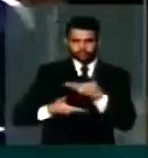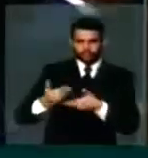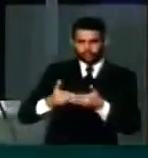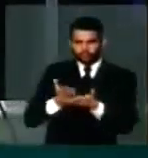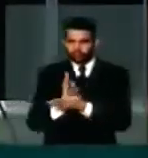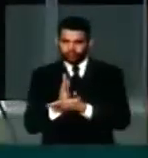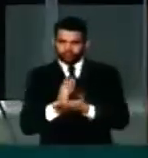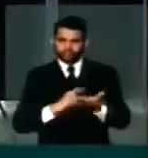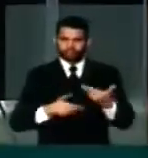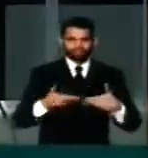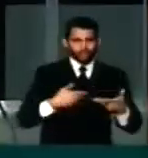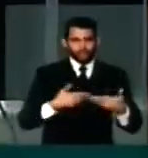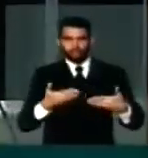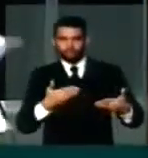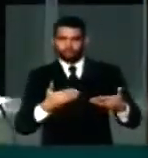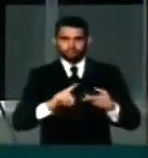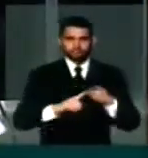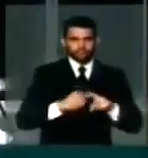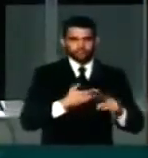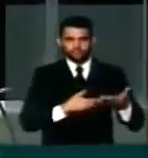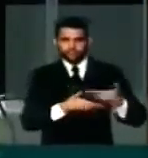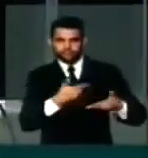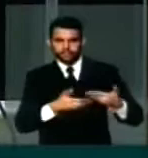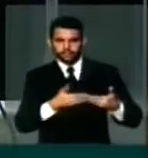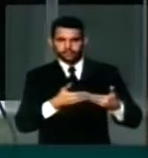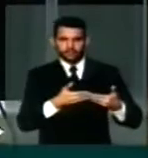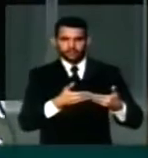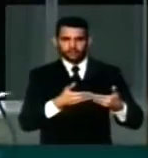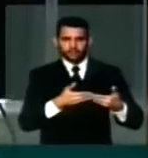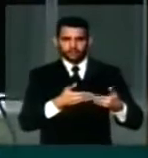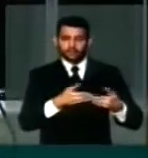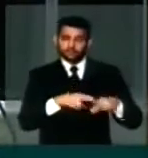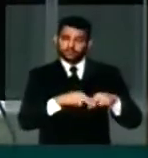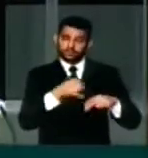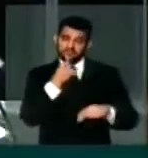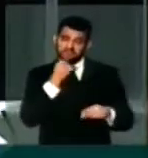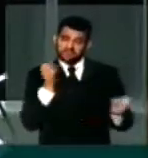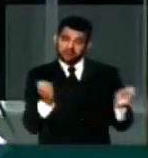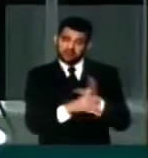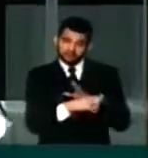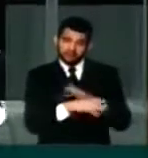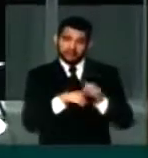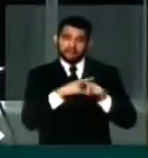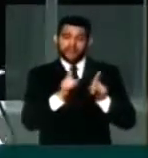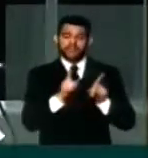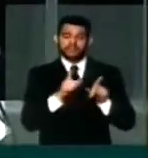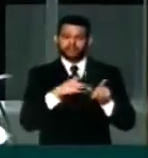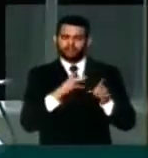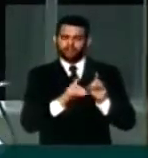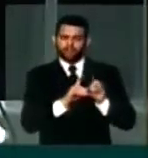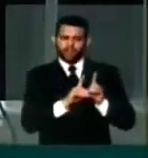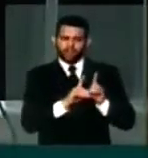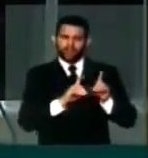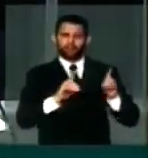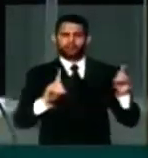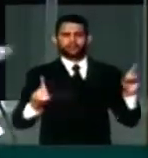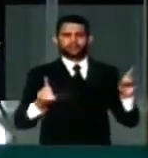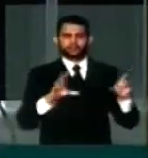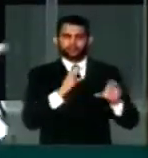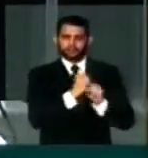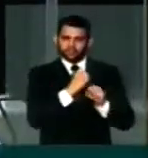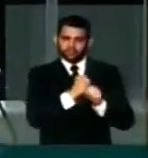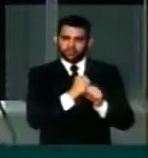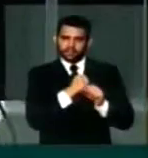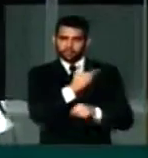não aprovo as suas emendas, isso felizmente vai acabar, mas estamos longe ainda de um